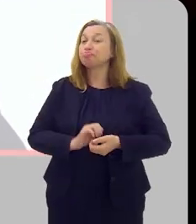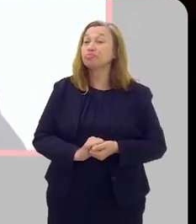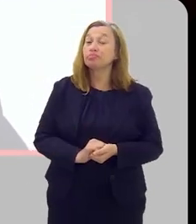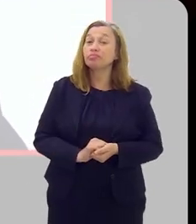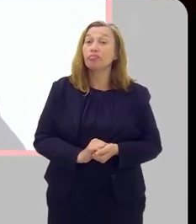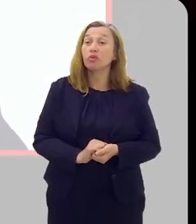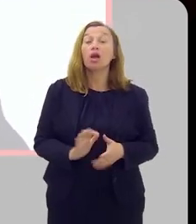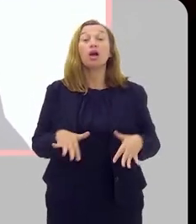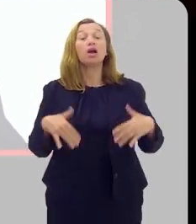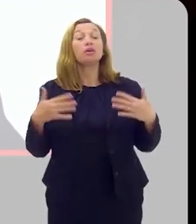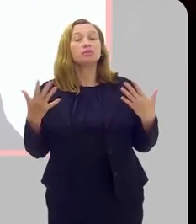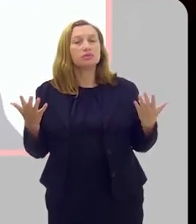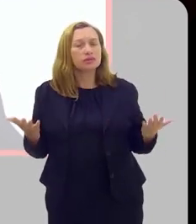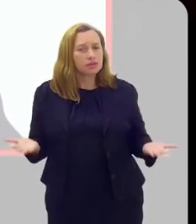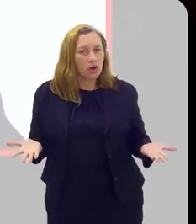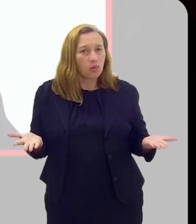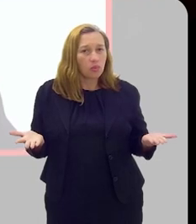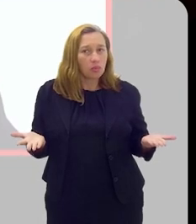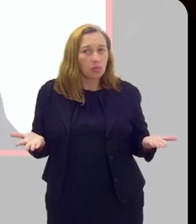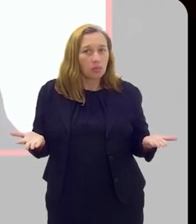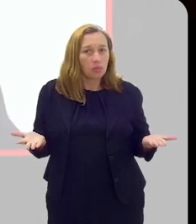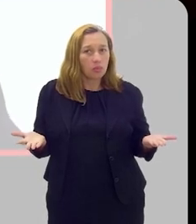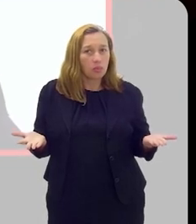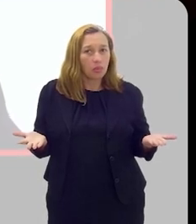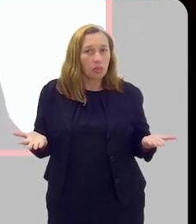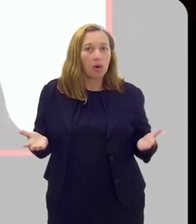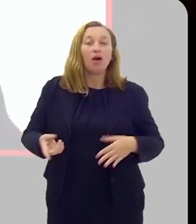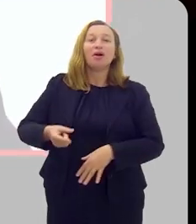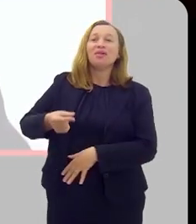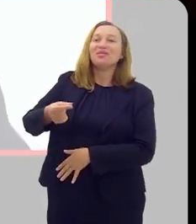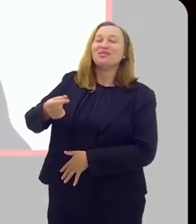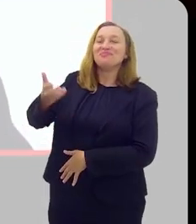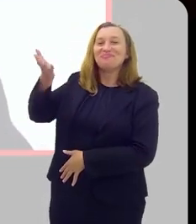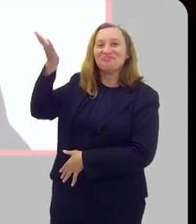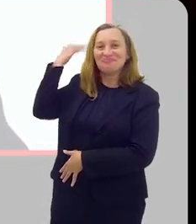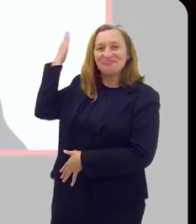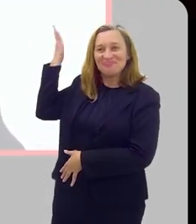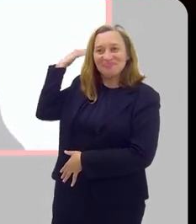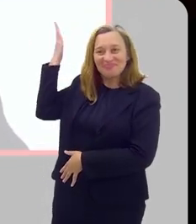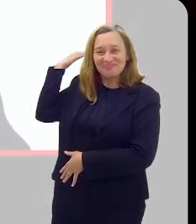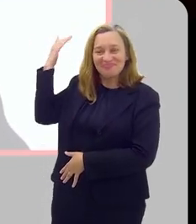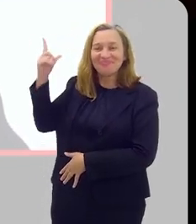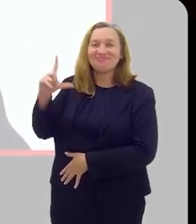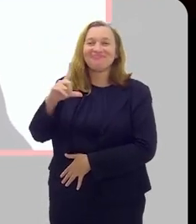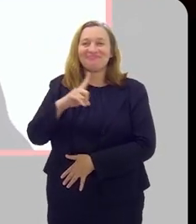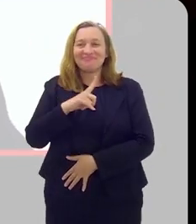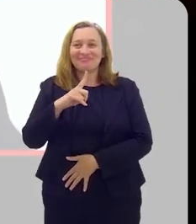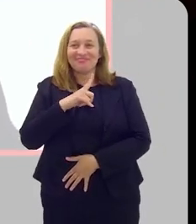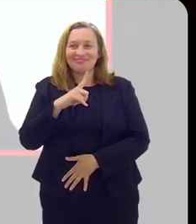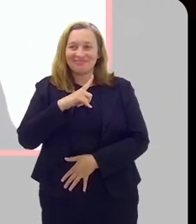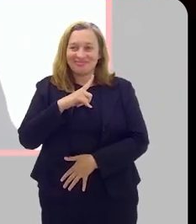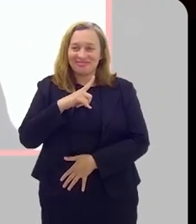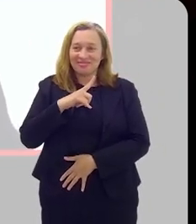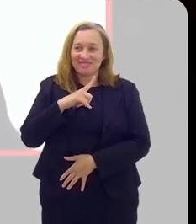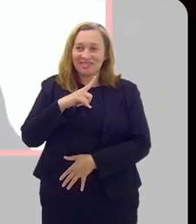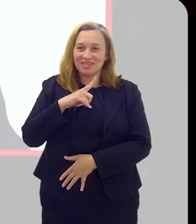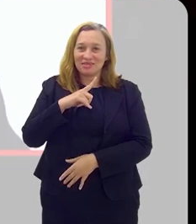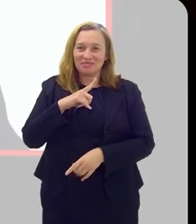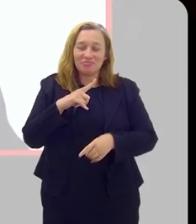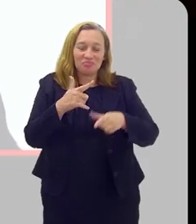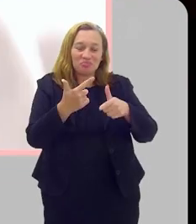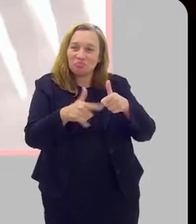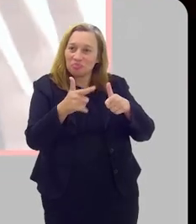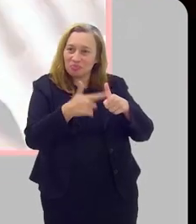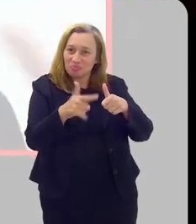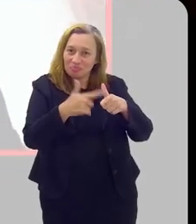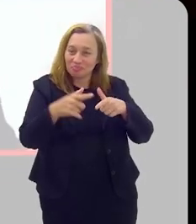peniana, né? Então, antigamente, tinha um índice de lesão dos